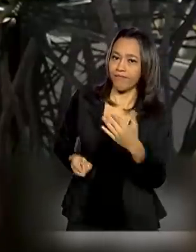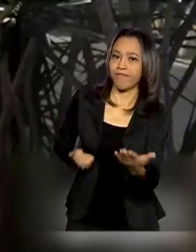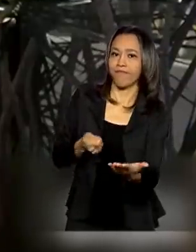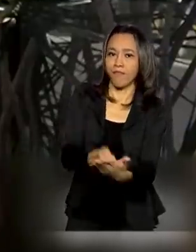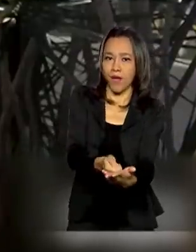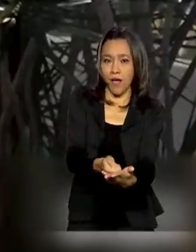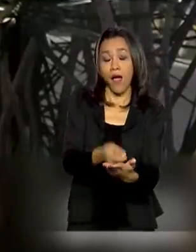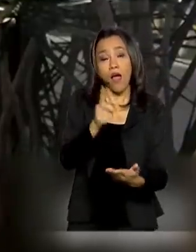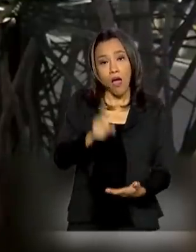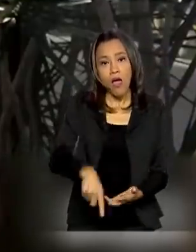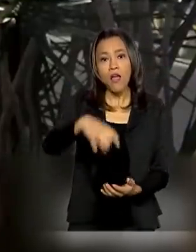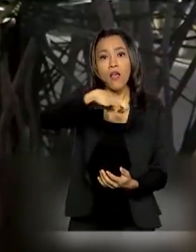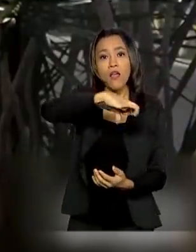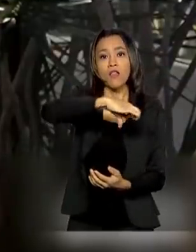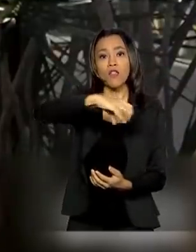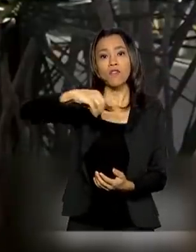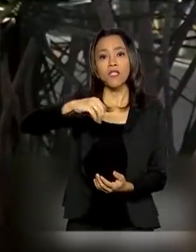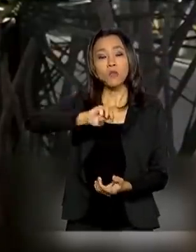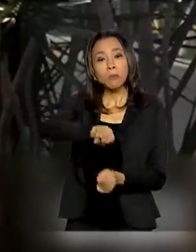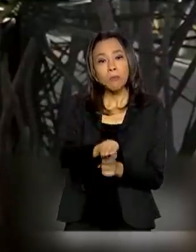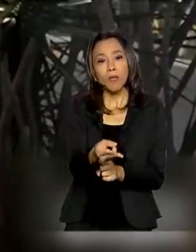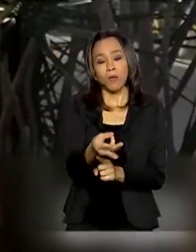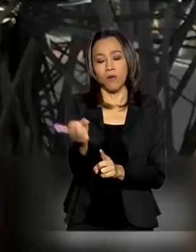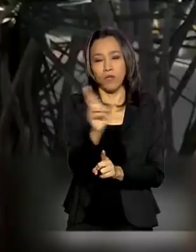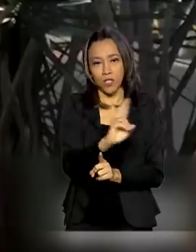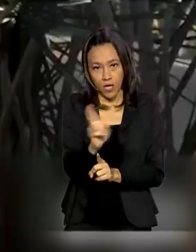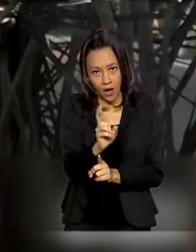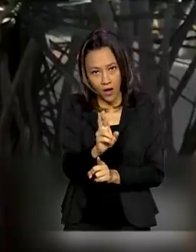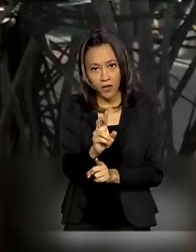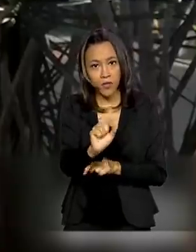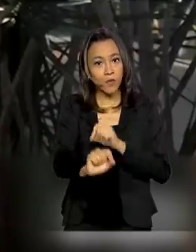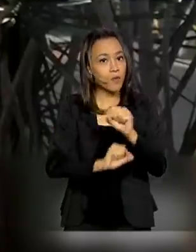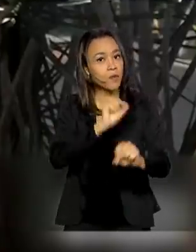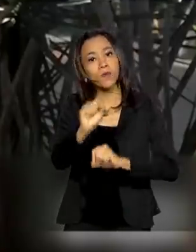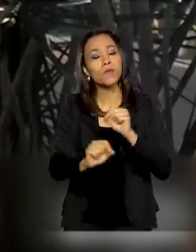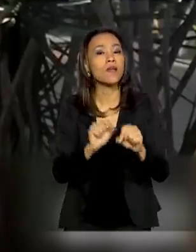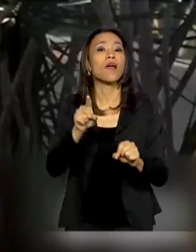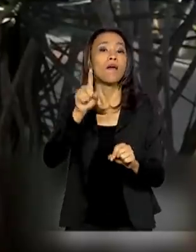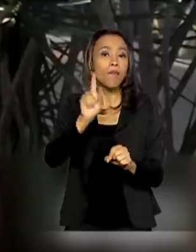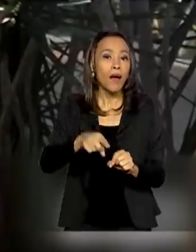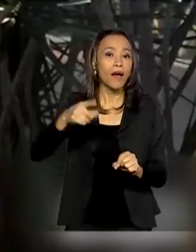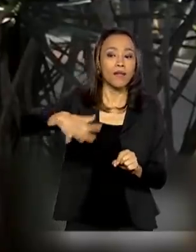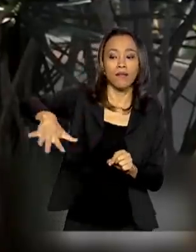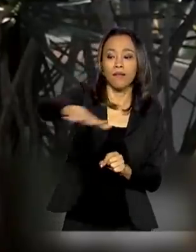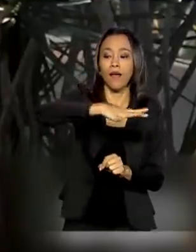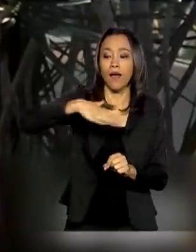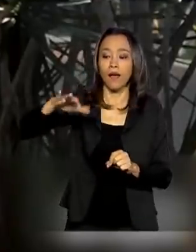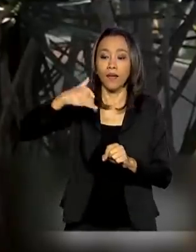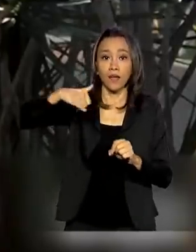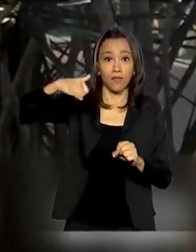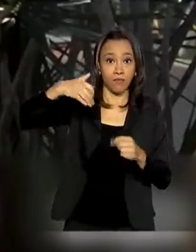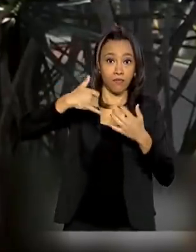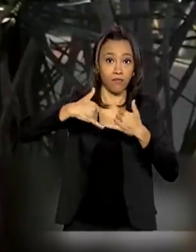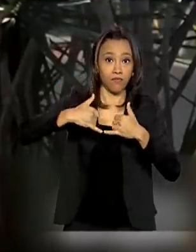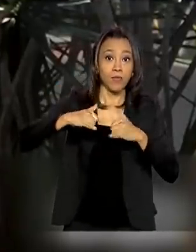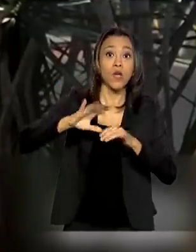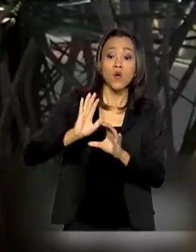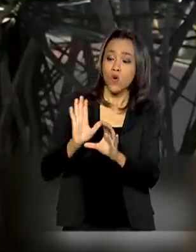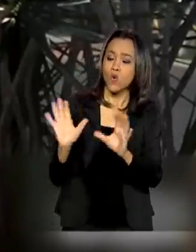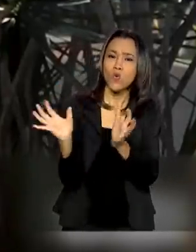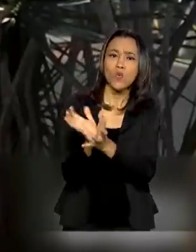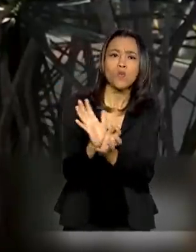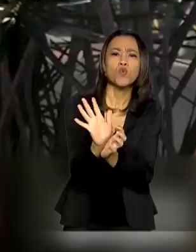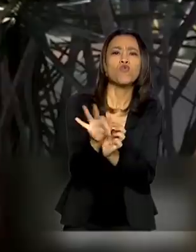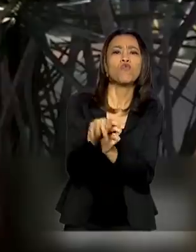destinados 900 milhões de reais para a conta de desenvolvimento energético, um fundo que financia